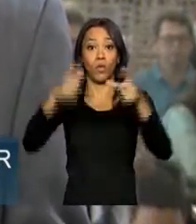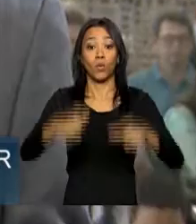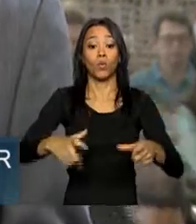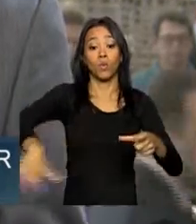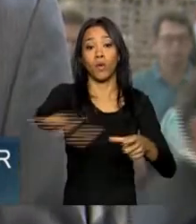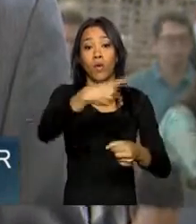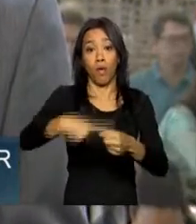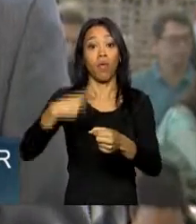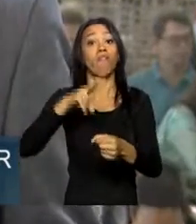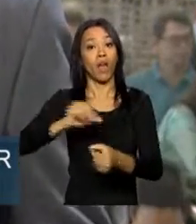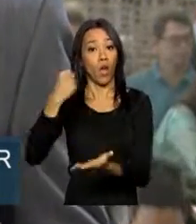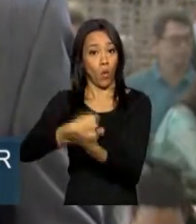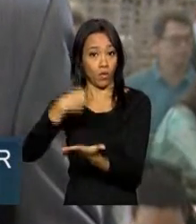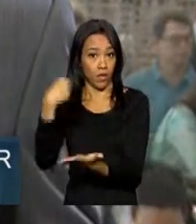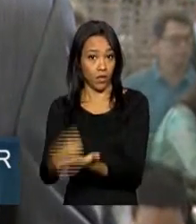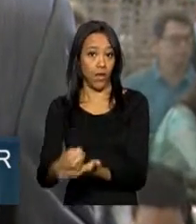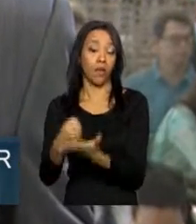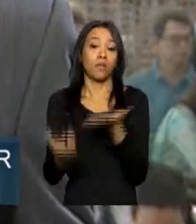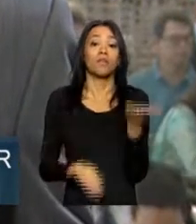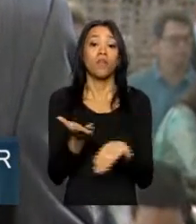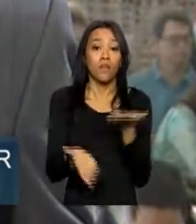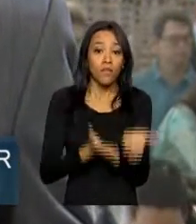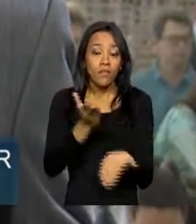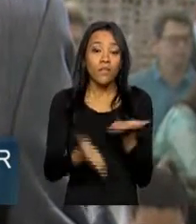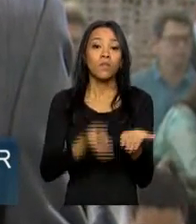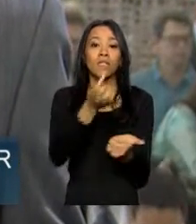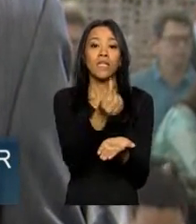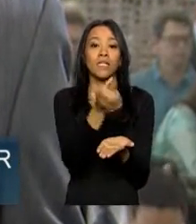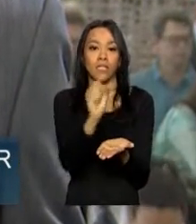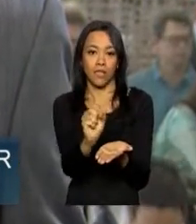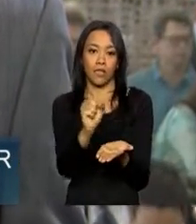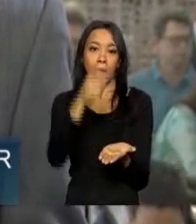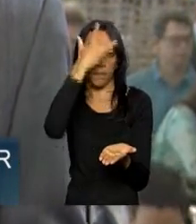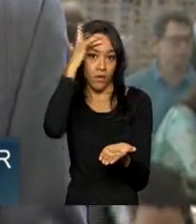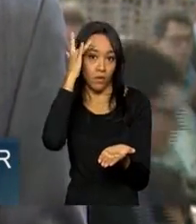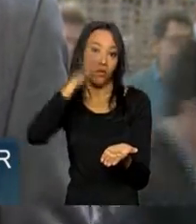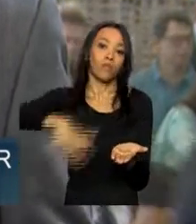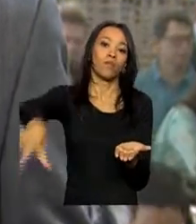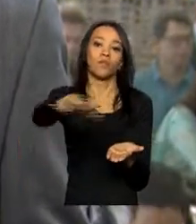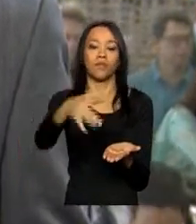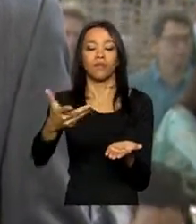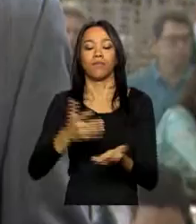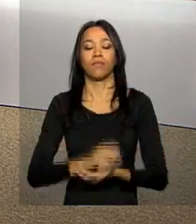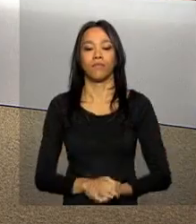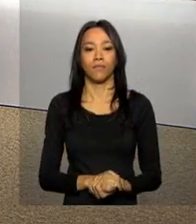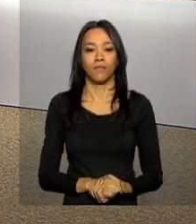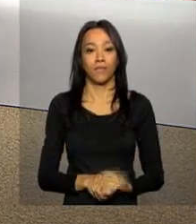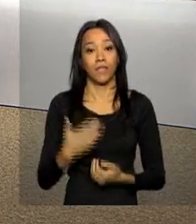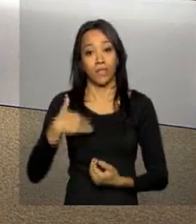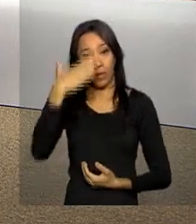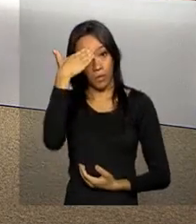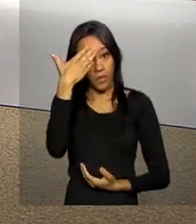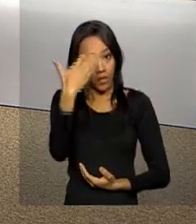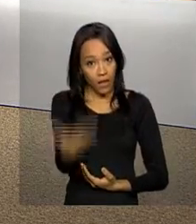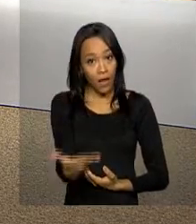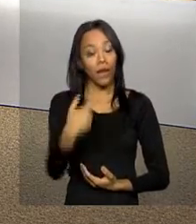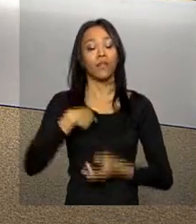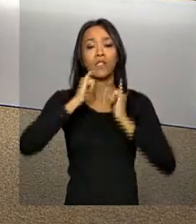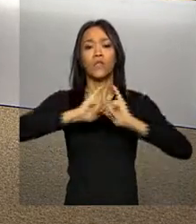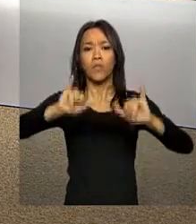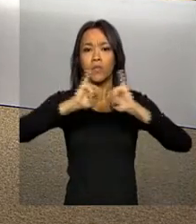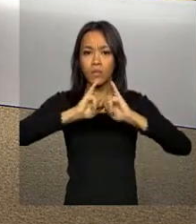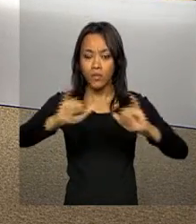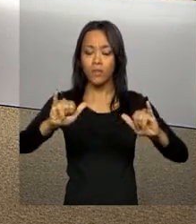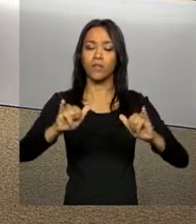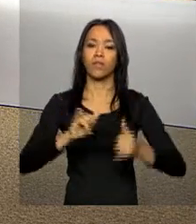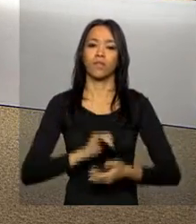e contratados serviços de cerca de 60 fornecedores aqui da região. Roberto. Muito obrigado, Carandina, pelas informações.